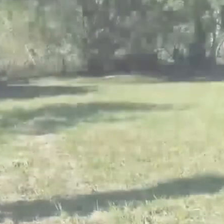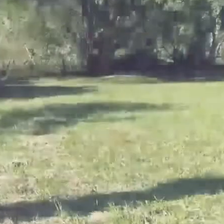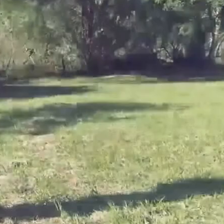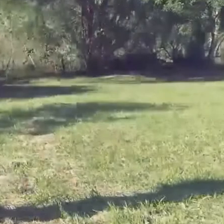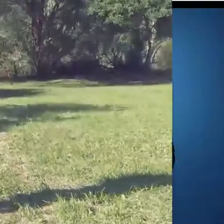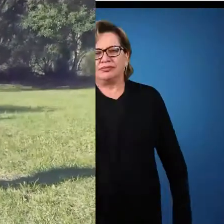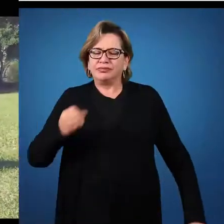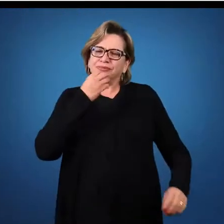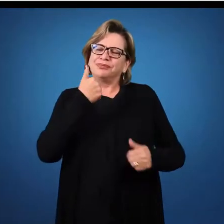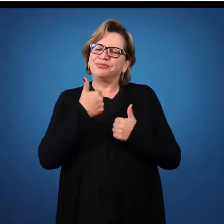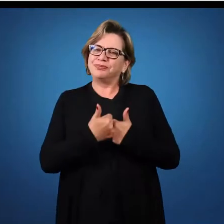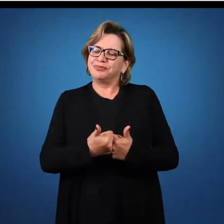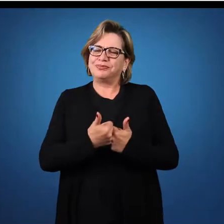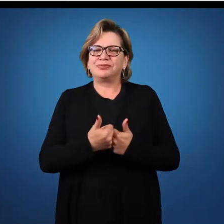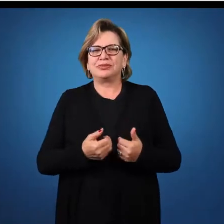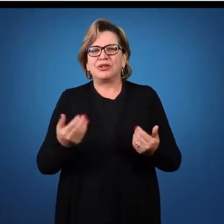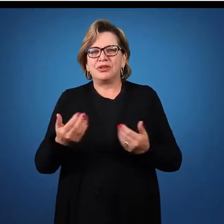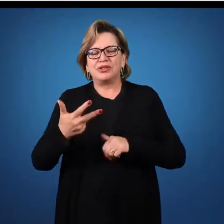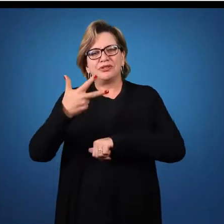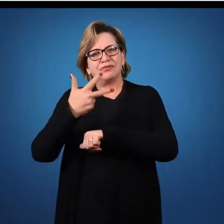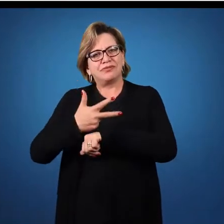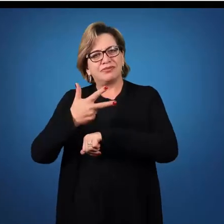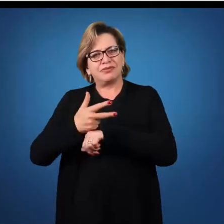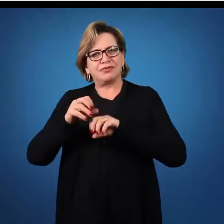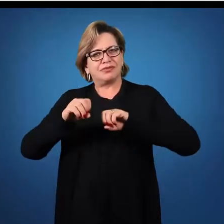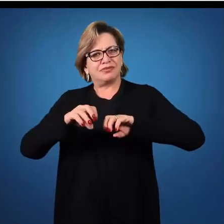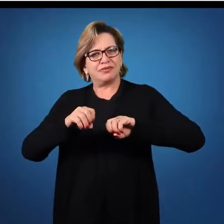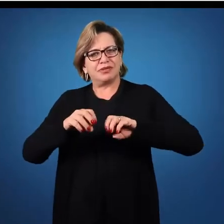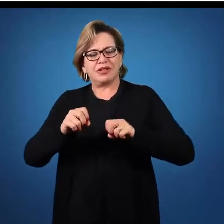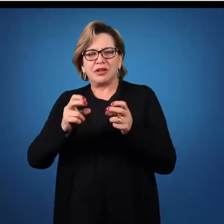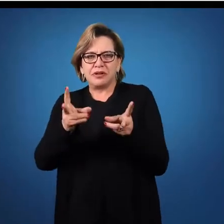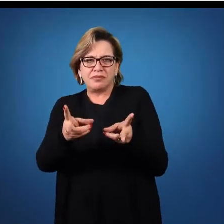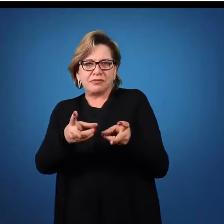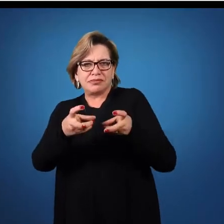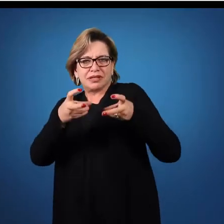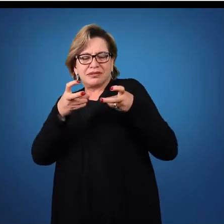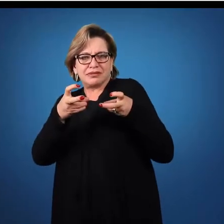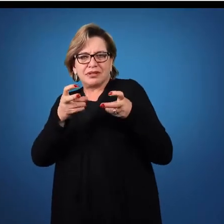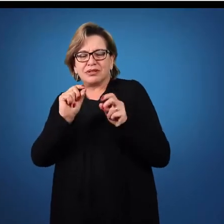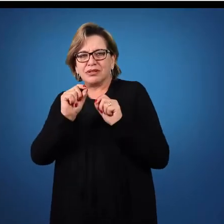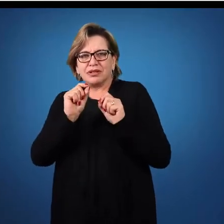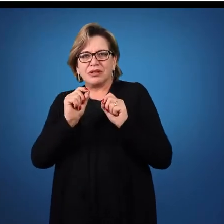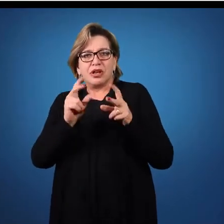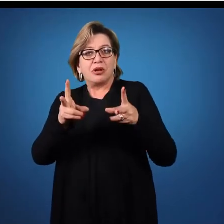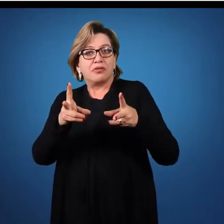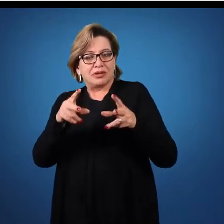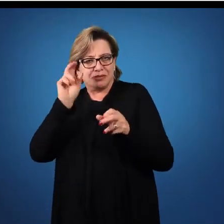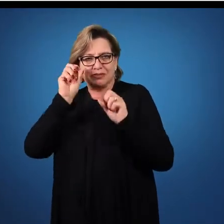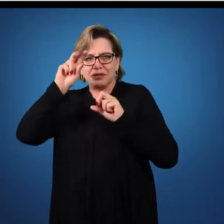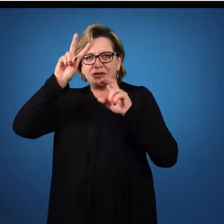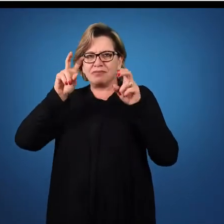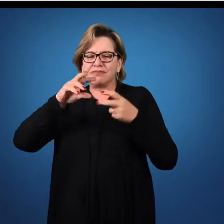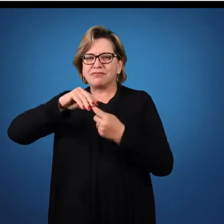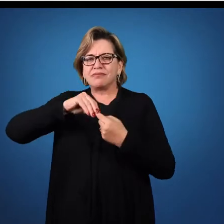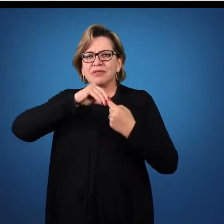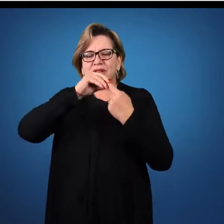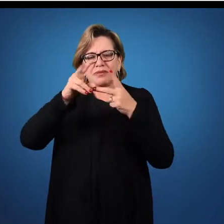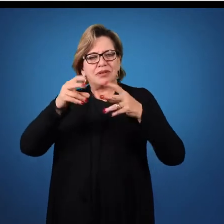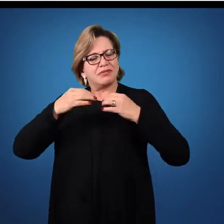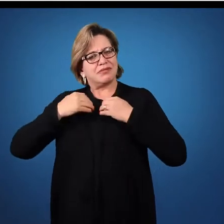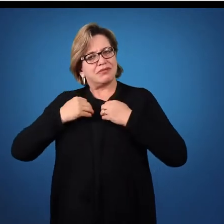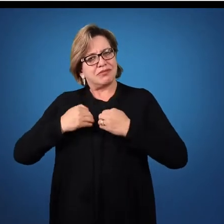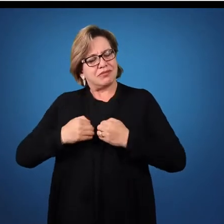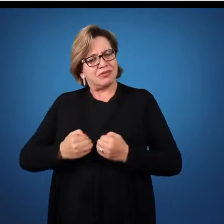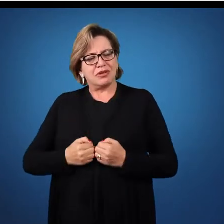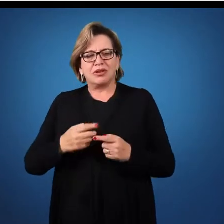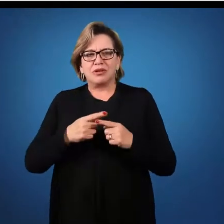Bom alunos, nessa videoaula trabalharemos sobre percepção, principalmente sobre a percepção do corpo. O nosso